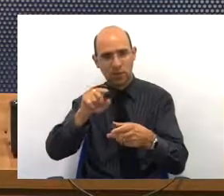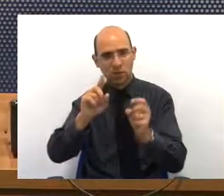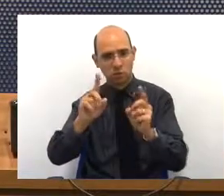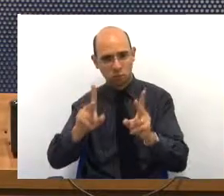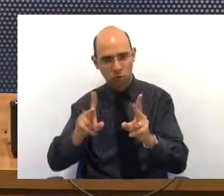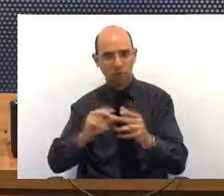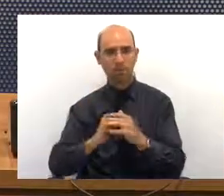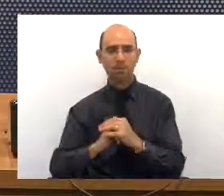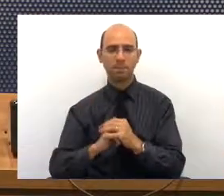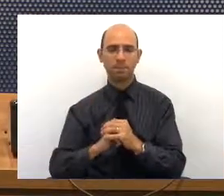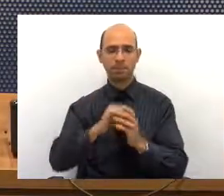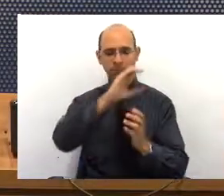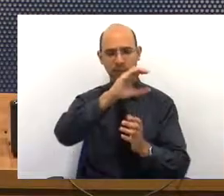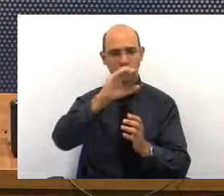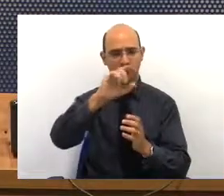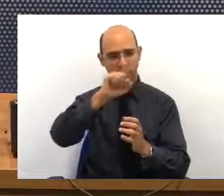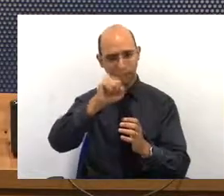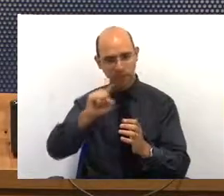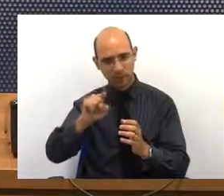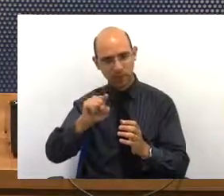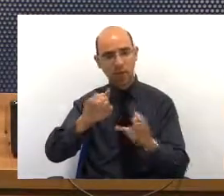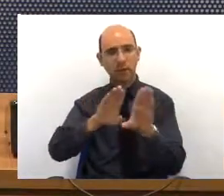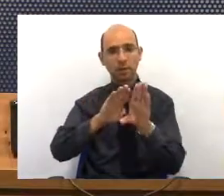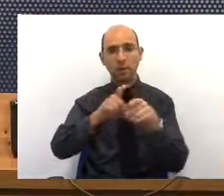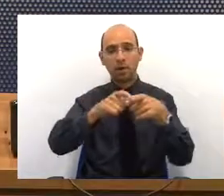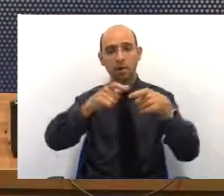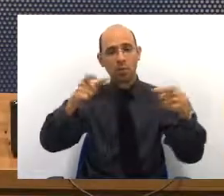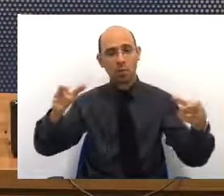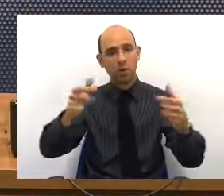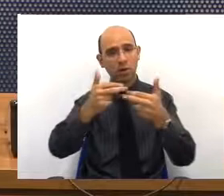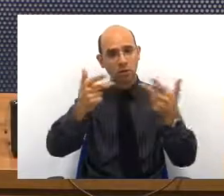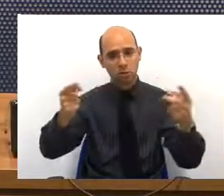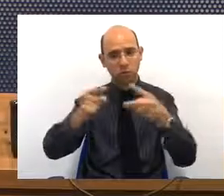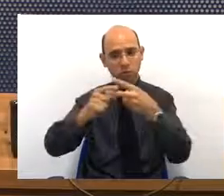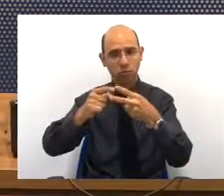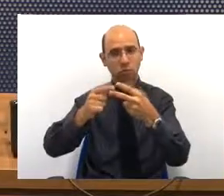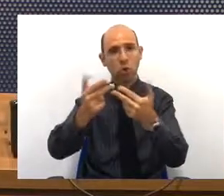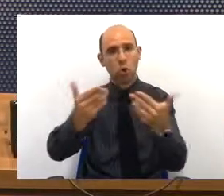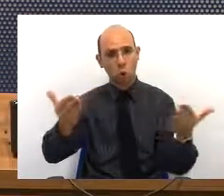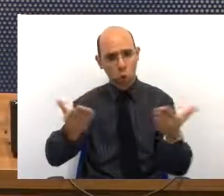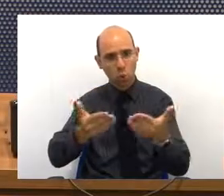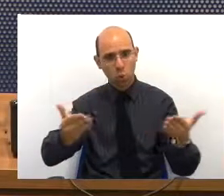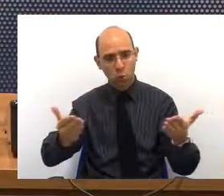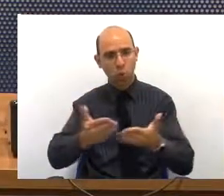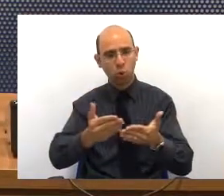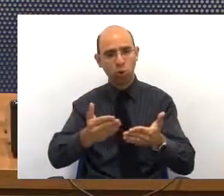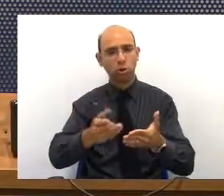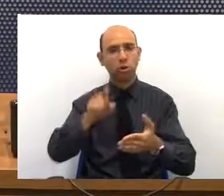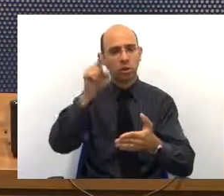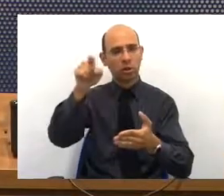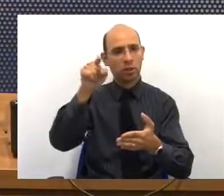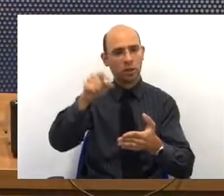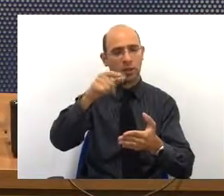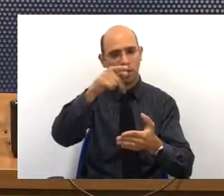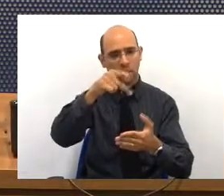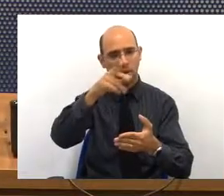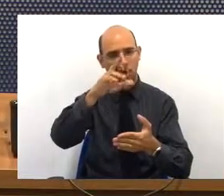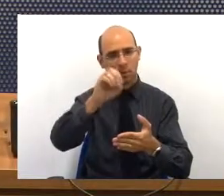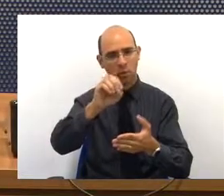a maior parte, então, das maiores manutenções hoje estão com a Proguaru.